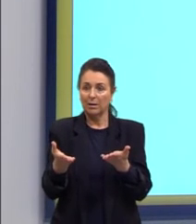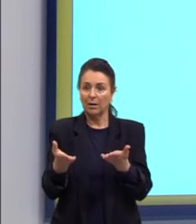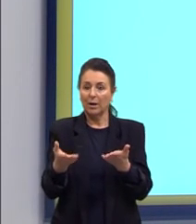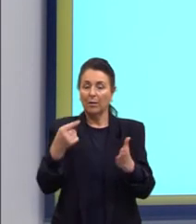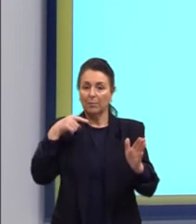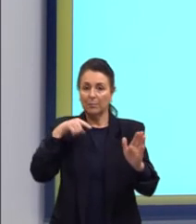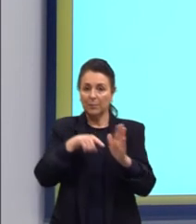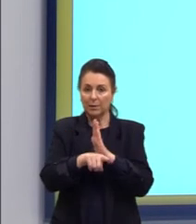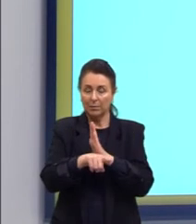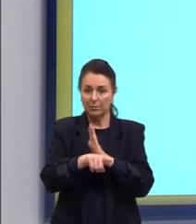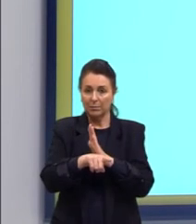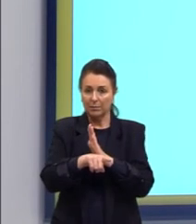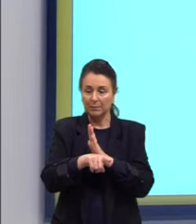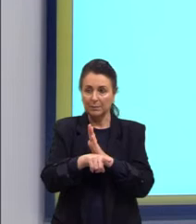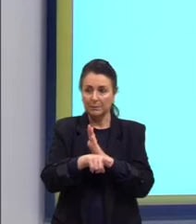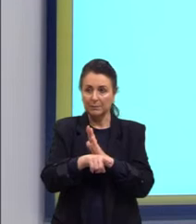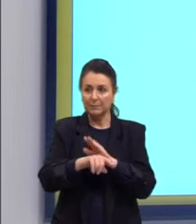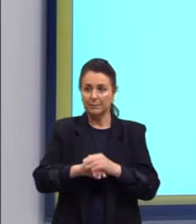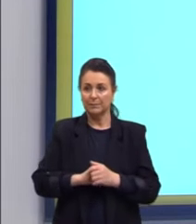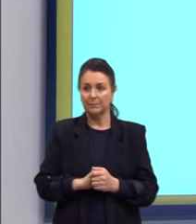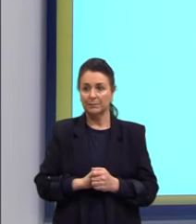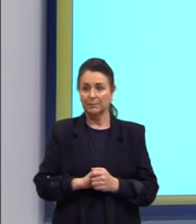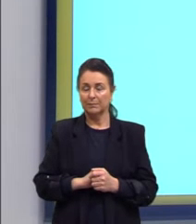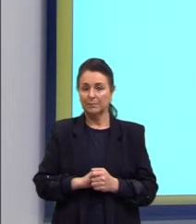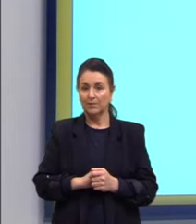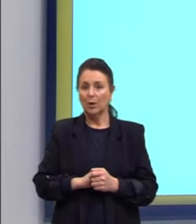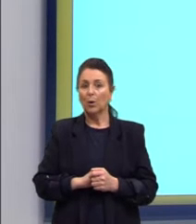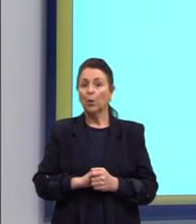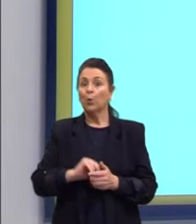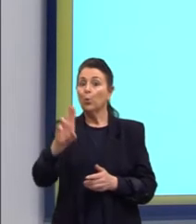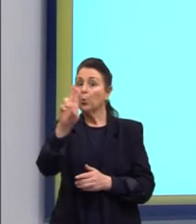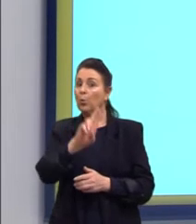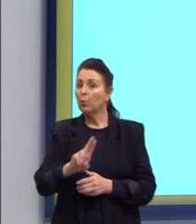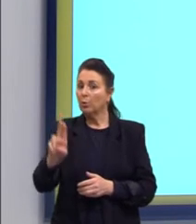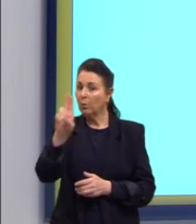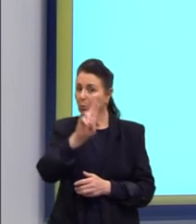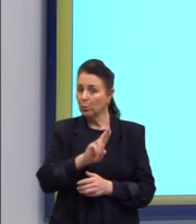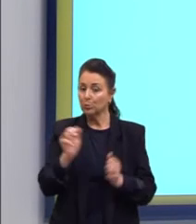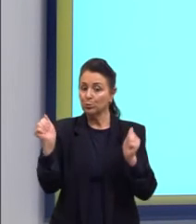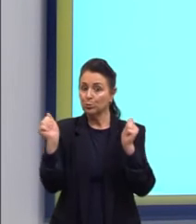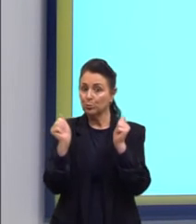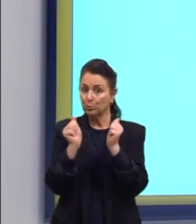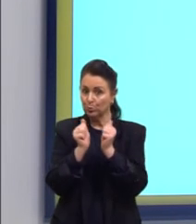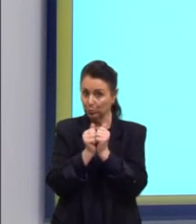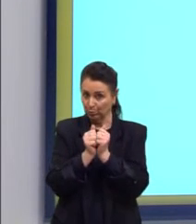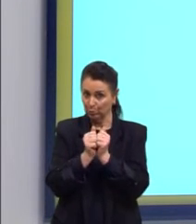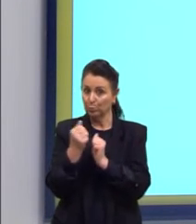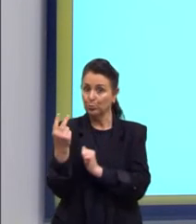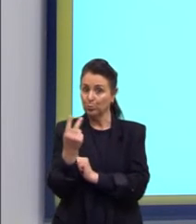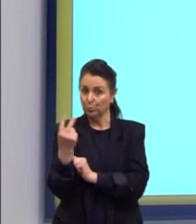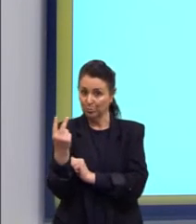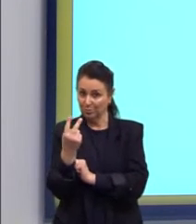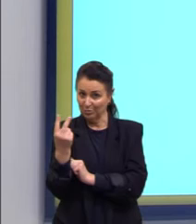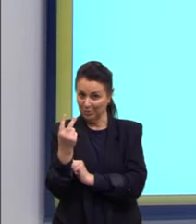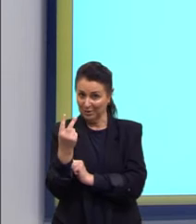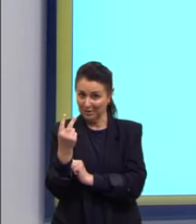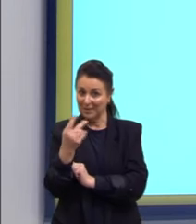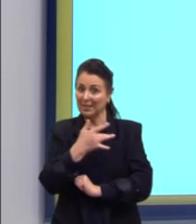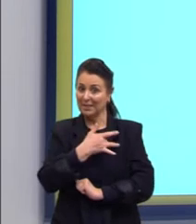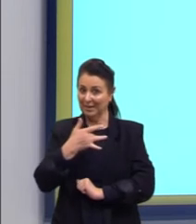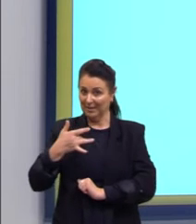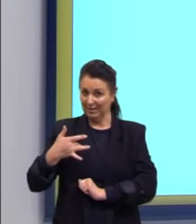questão chave. O consumo concomitante desses promotores da saúde